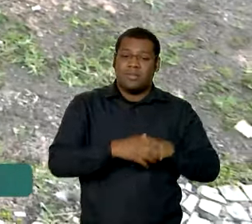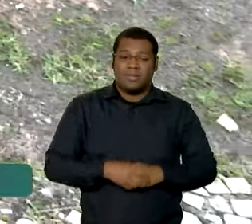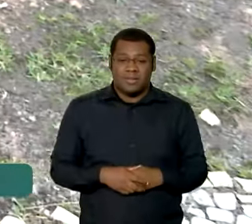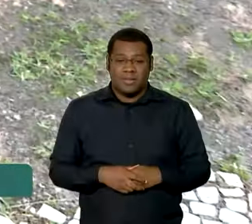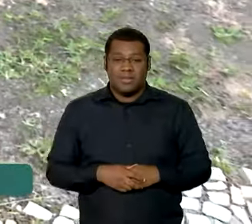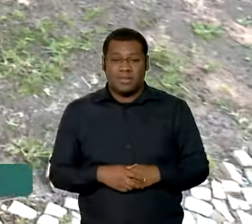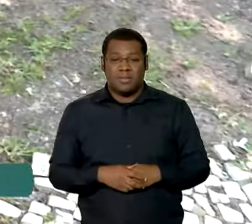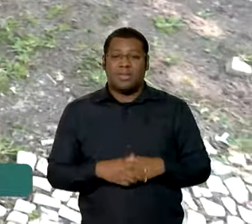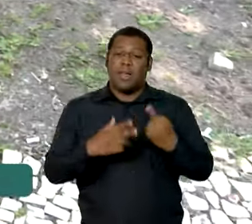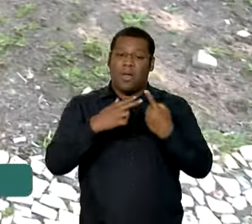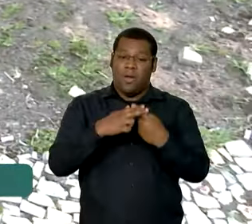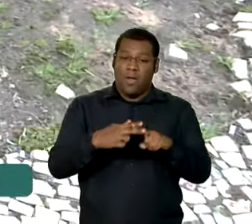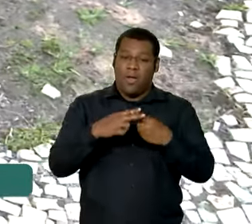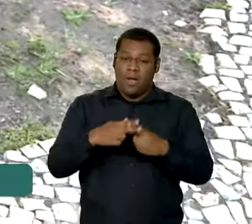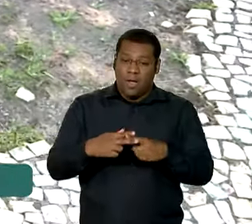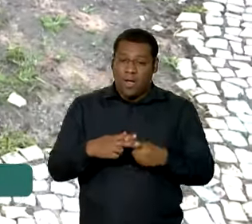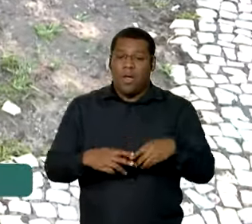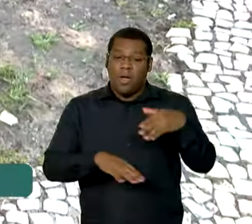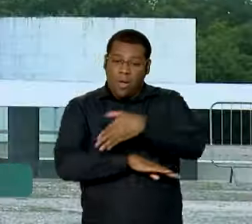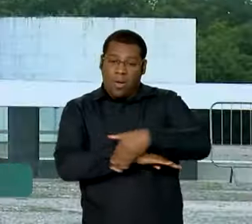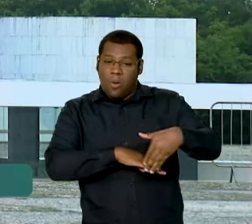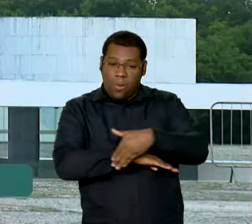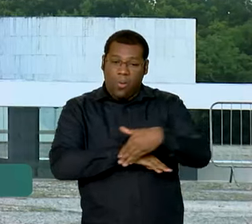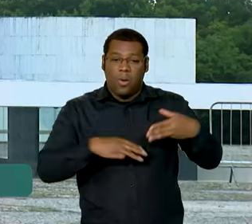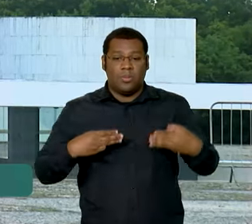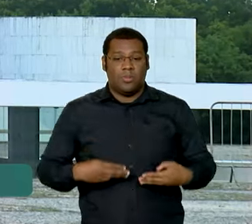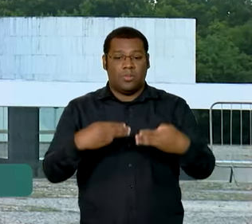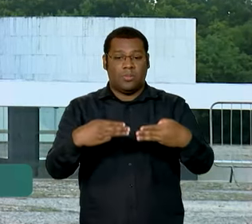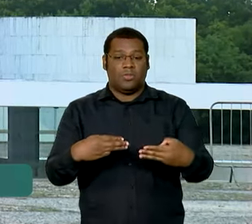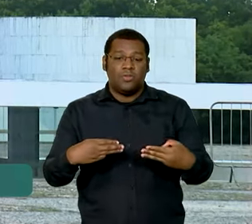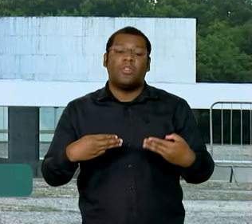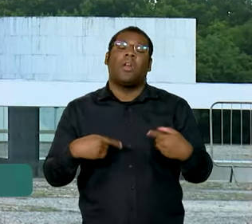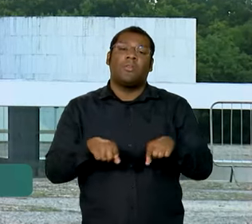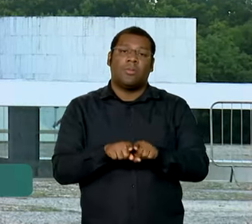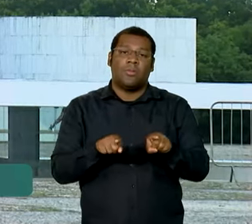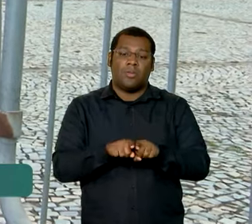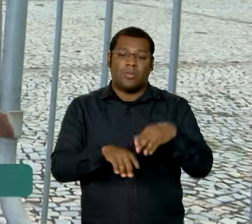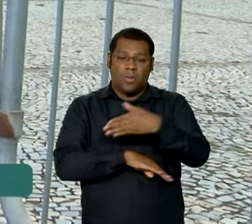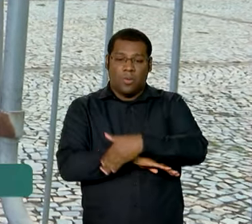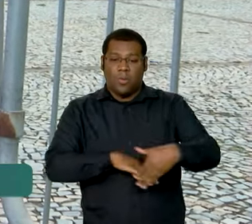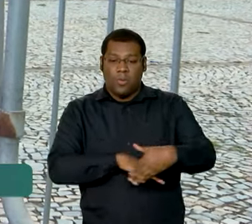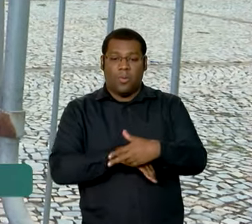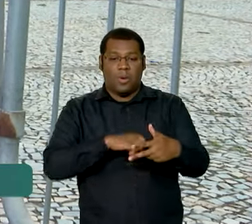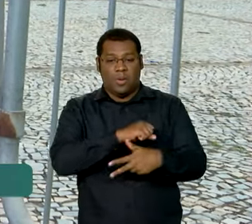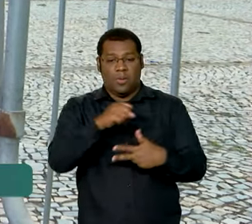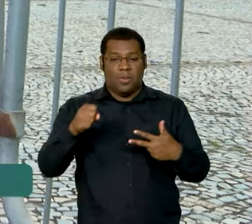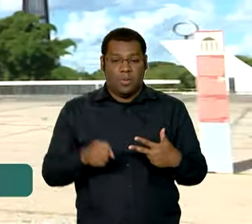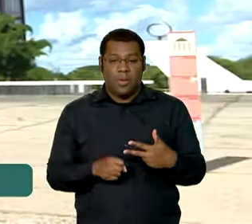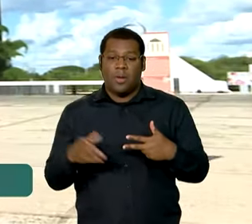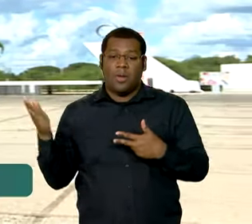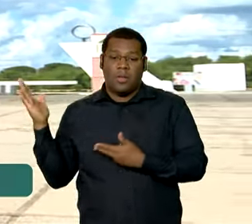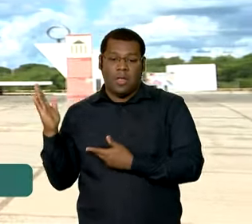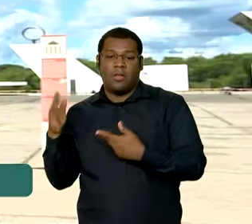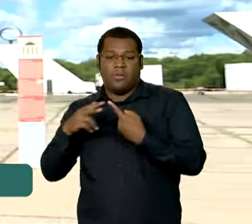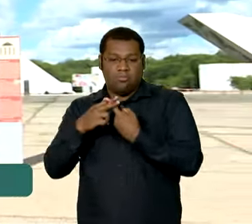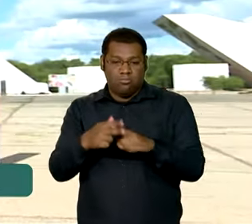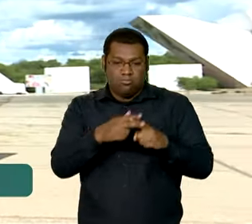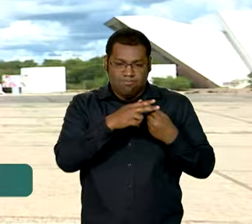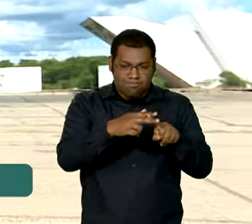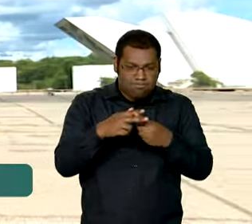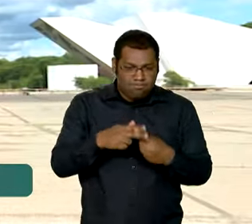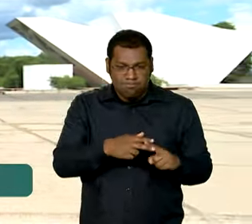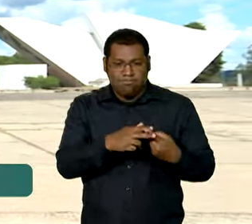primeiro restauro da praça. A praça precisa restaurar todo aquele piso português, aquelas pedras portuguesas, ela tem